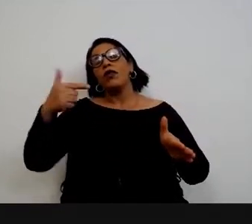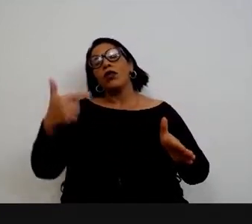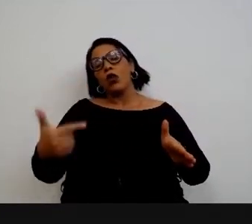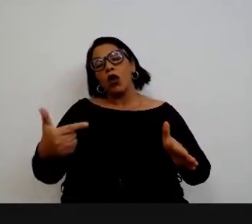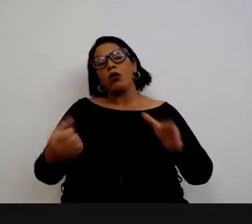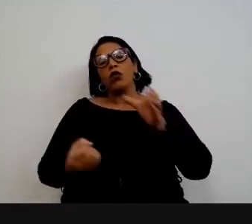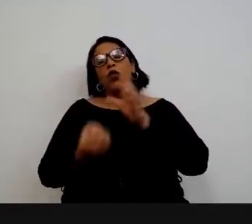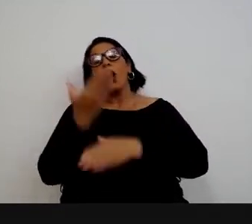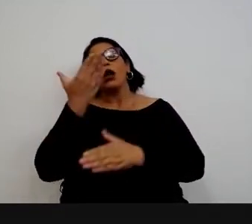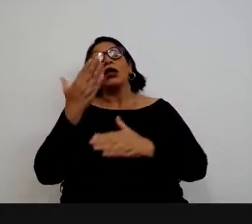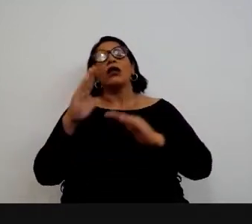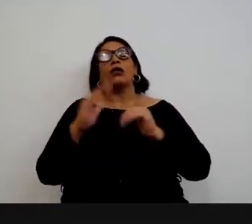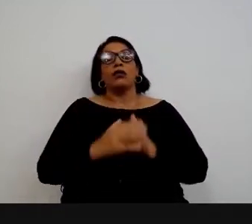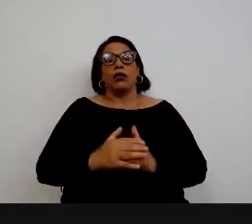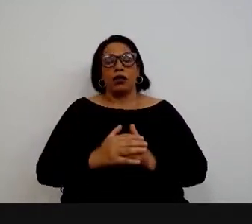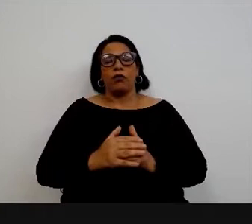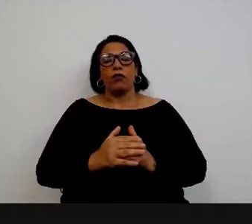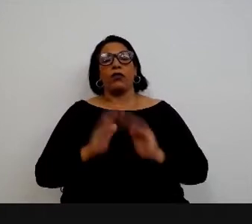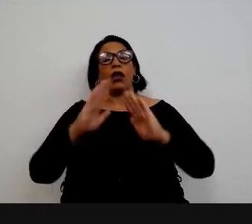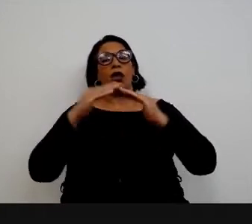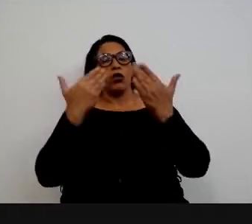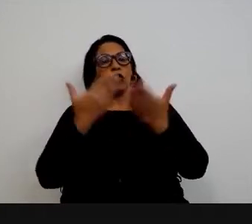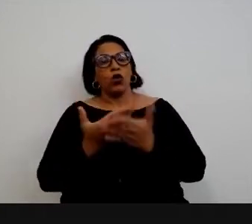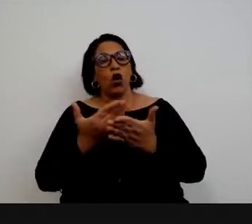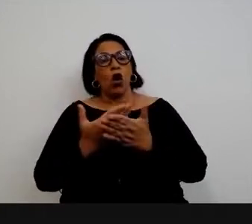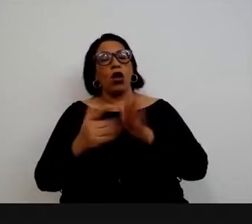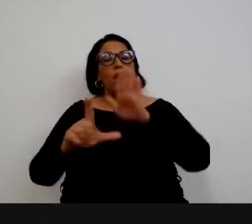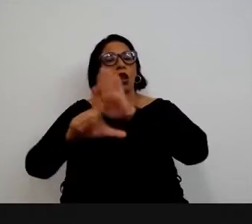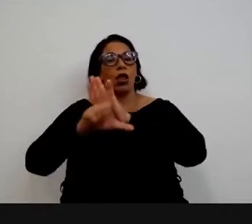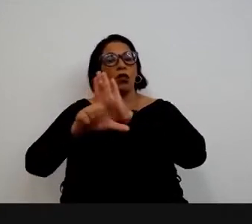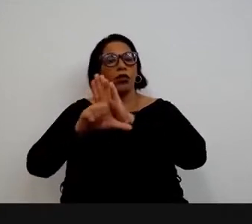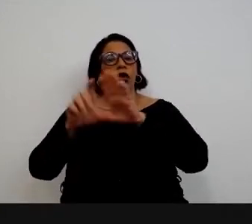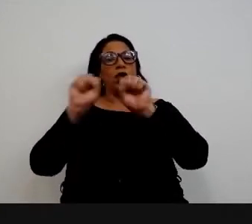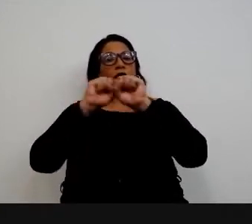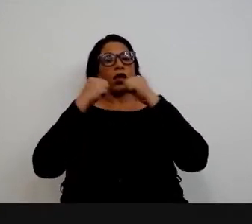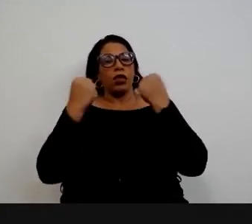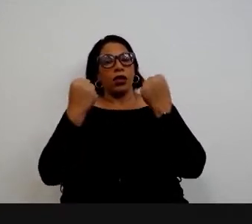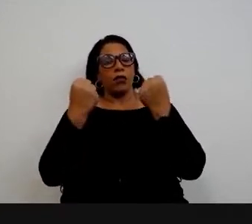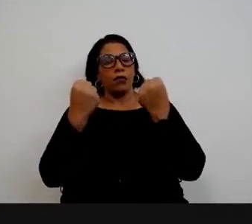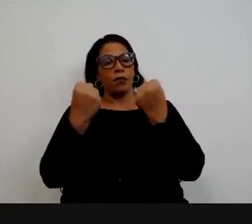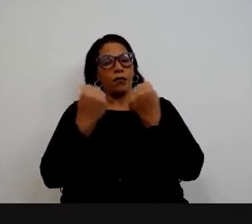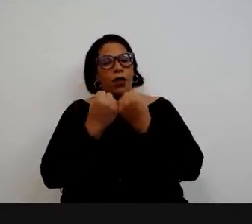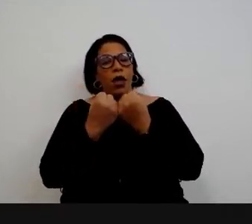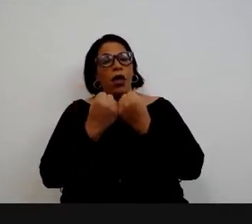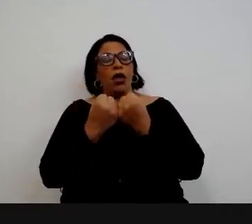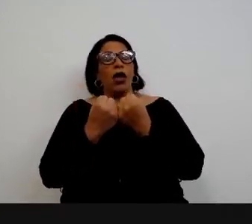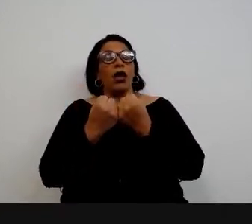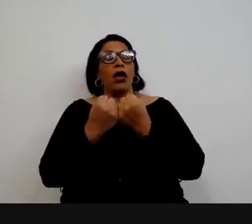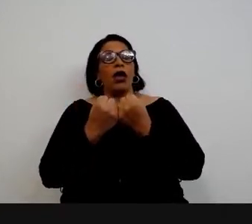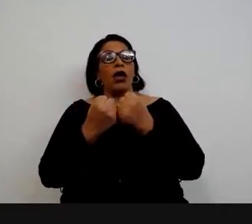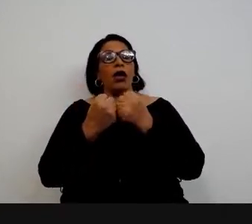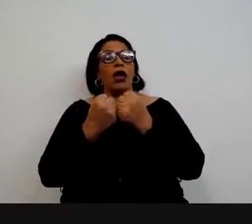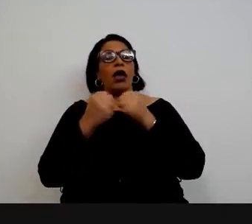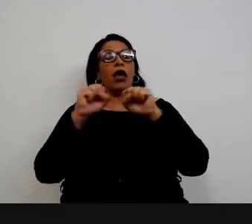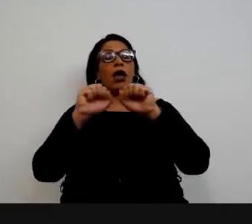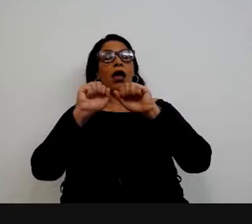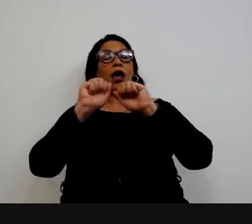com a criação da Escola do Legislativo, da Assembleia Legislativa de Minas Gerais.